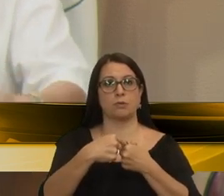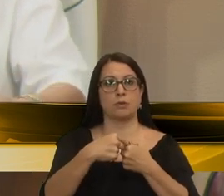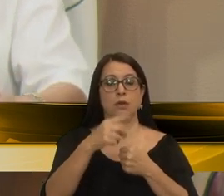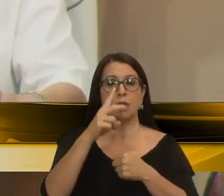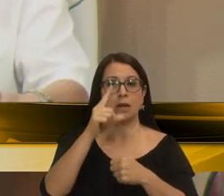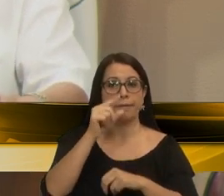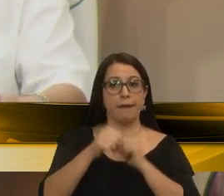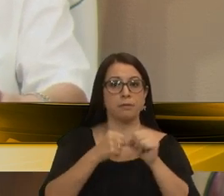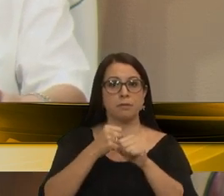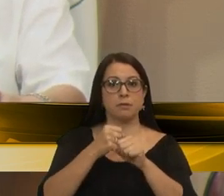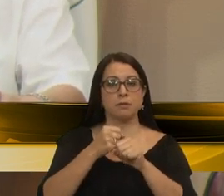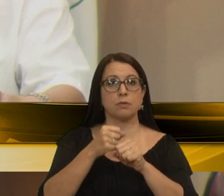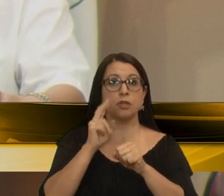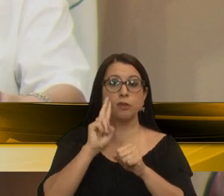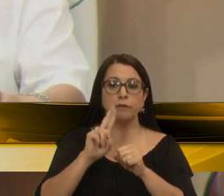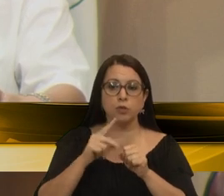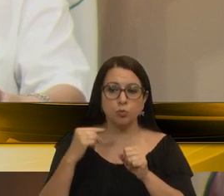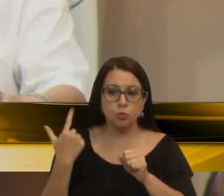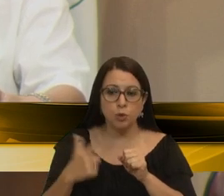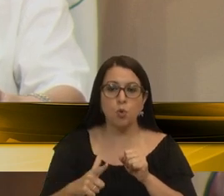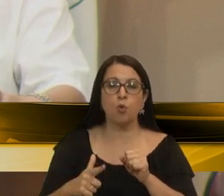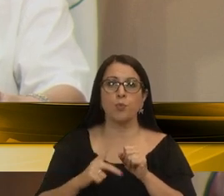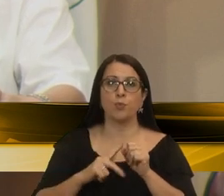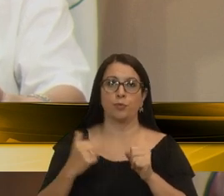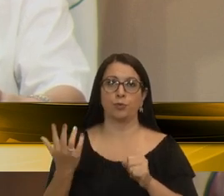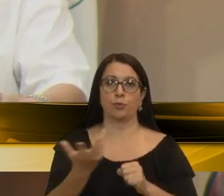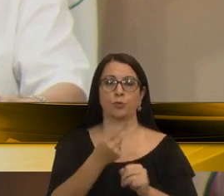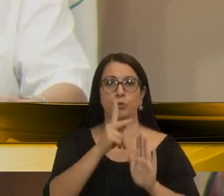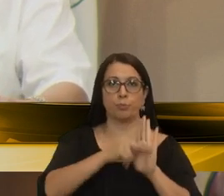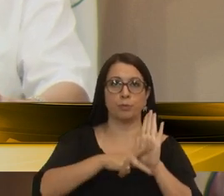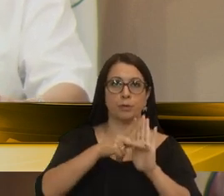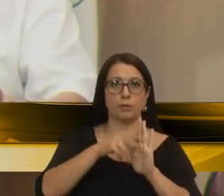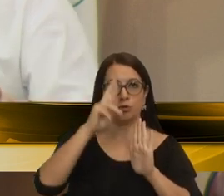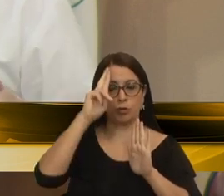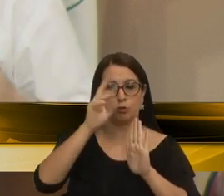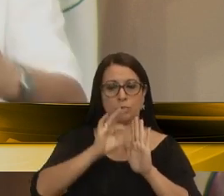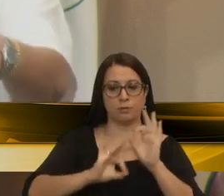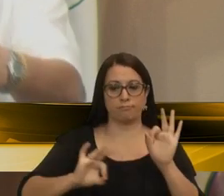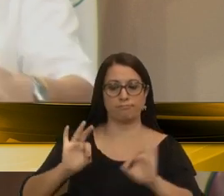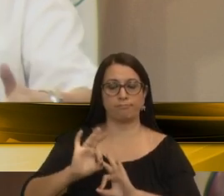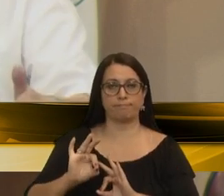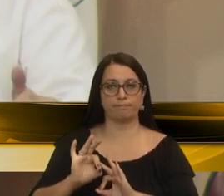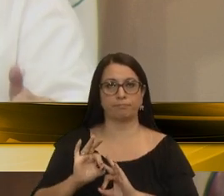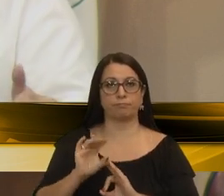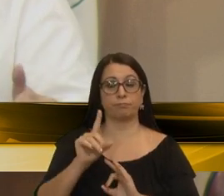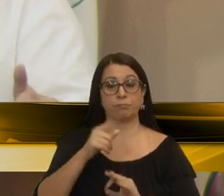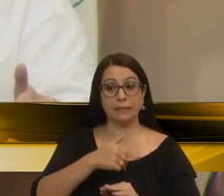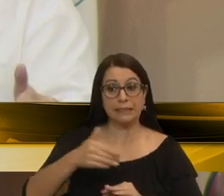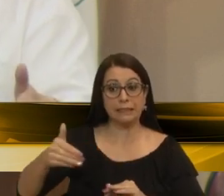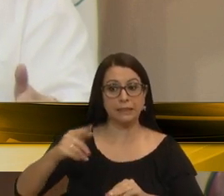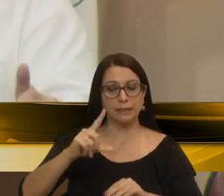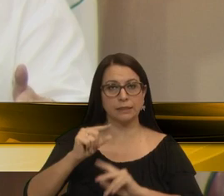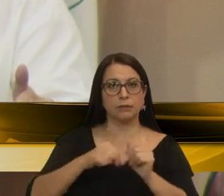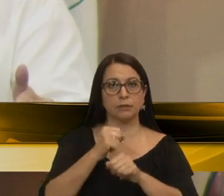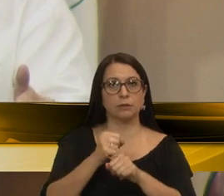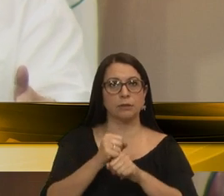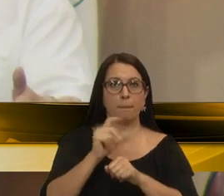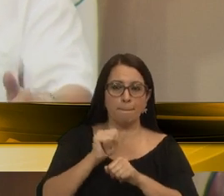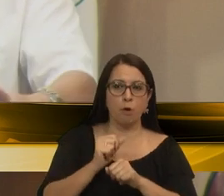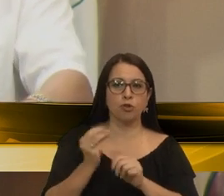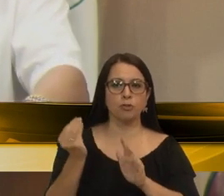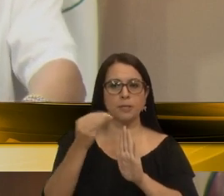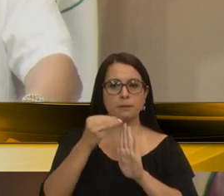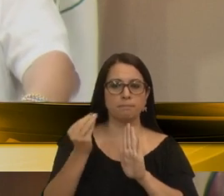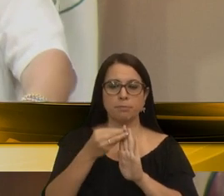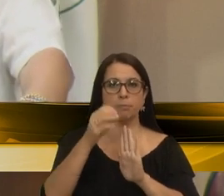cada 10 anos, sejam revistos os planos diretores municipais. Mas, durante os 10 anos, ele pode sofrer várias emendas,